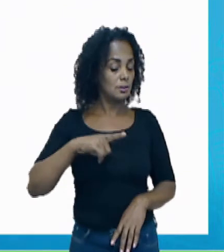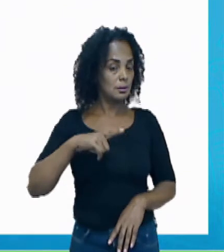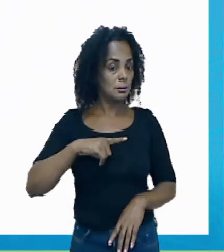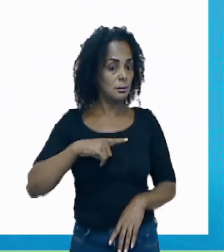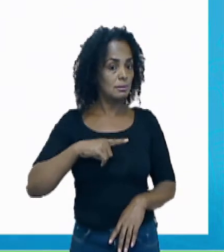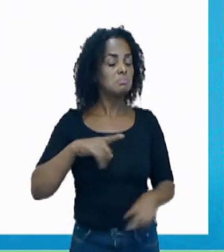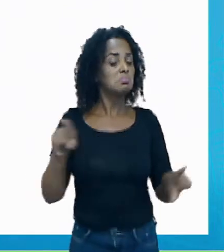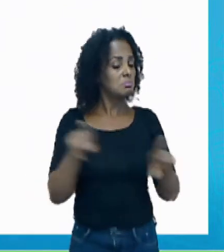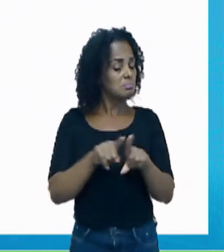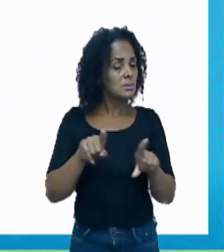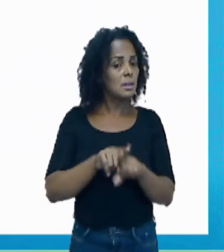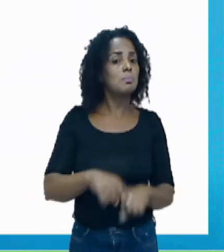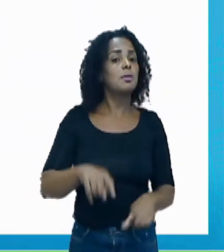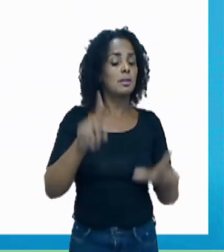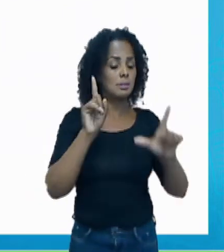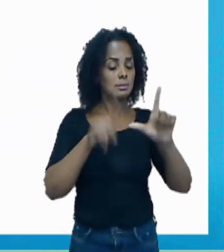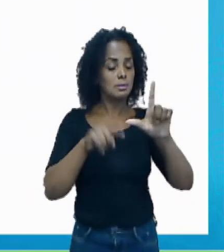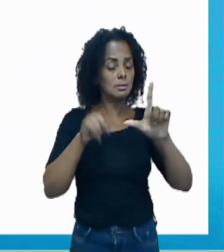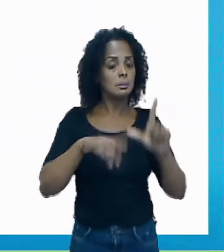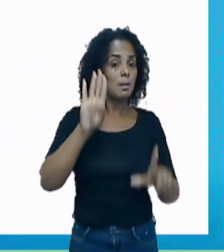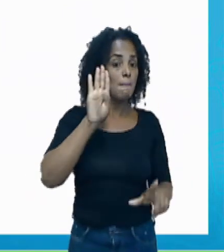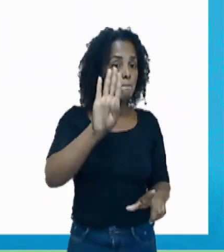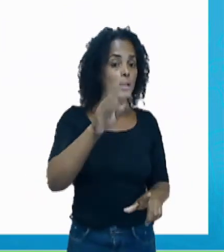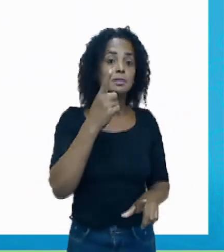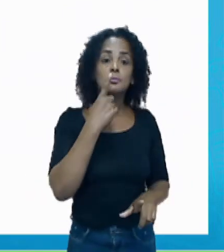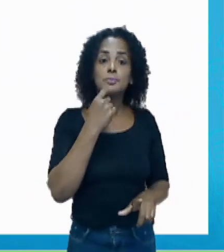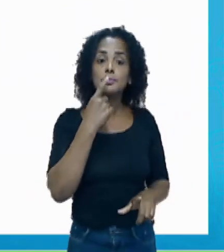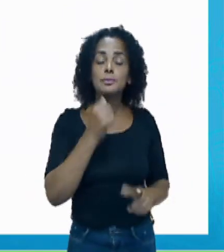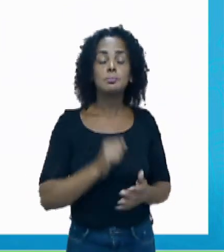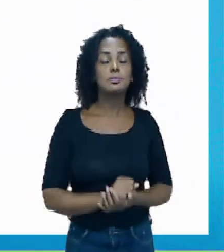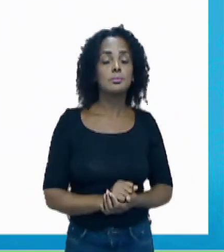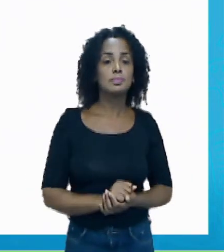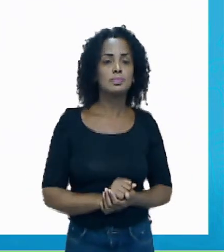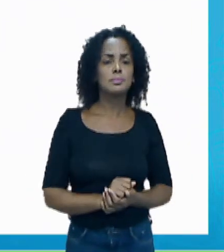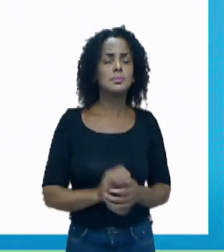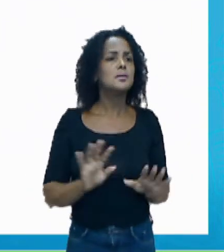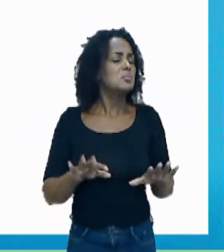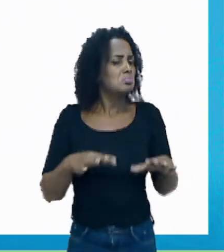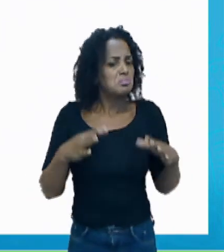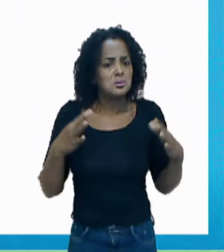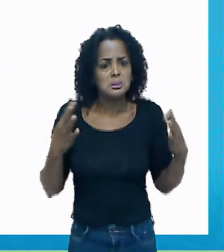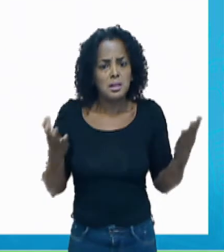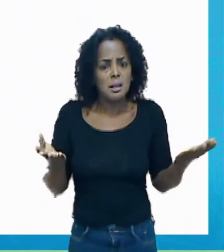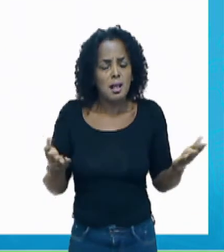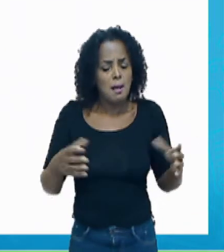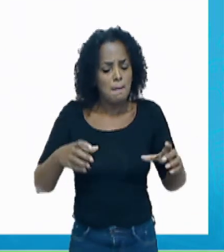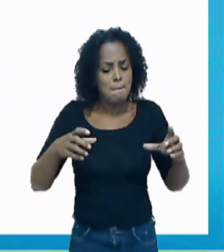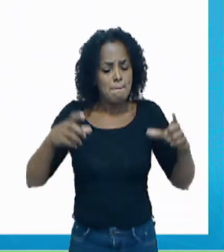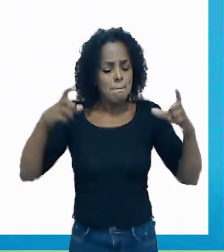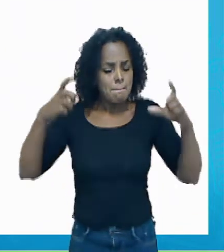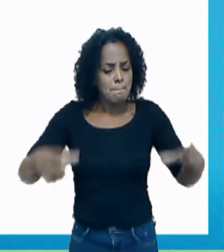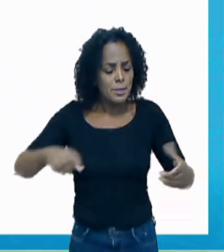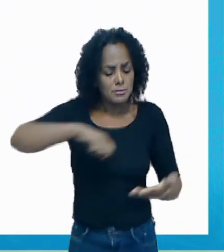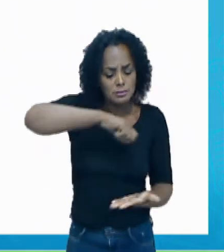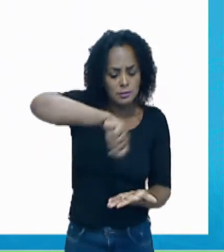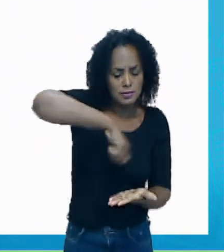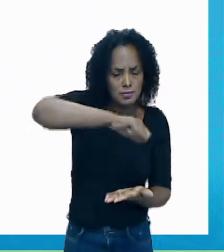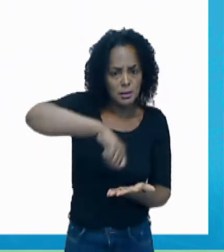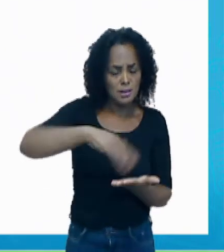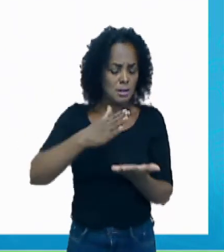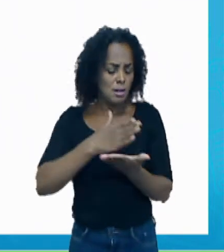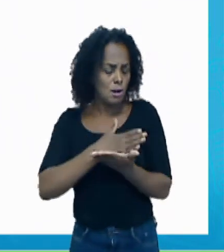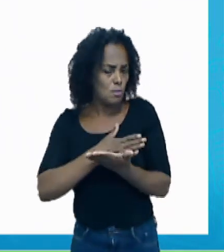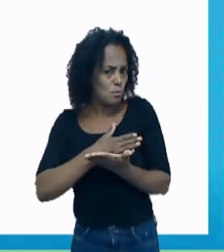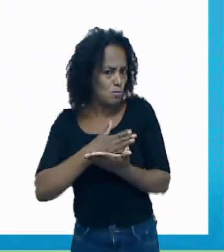também a letra B em vermelho. Será que panela começa com a letra